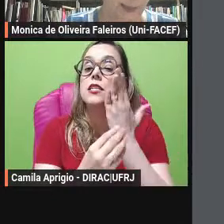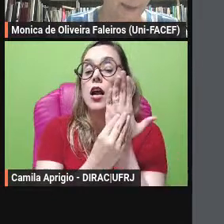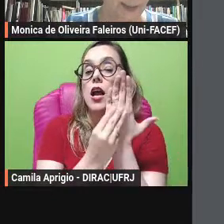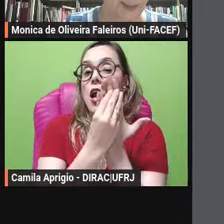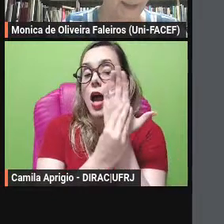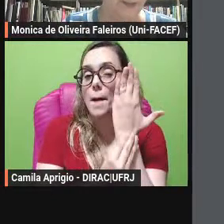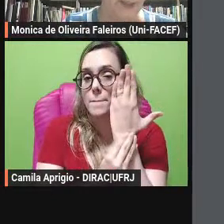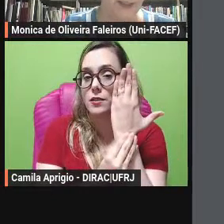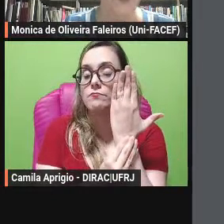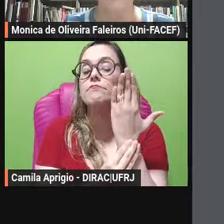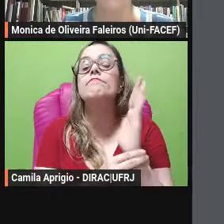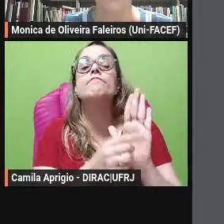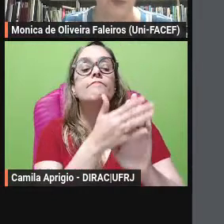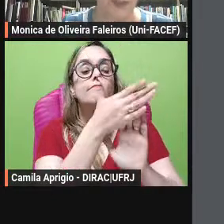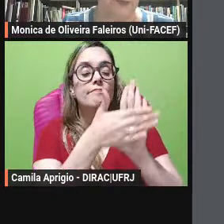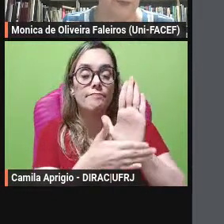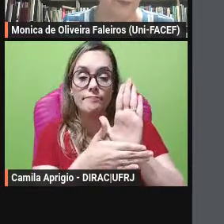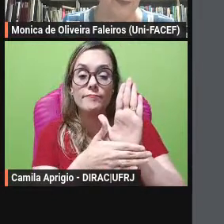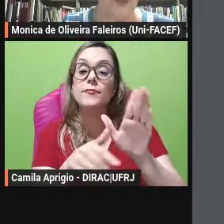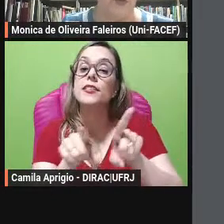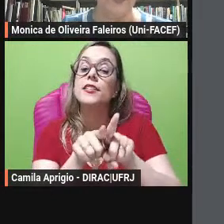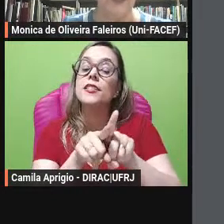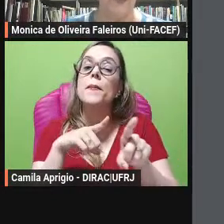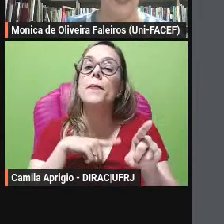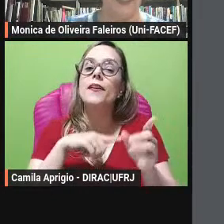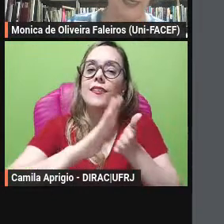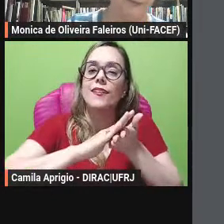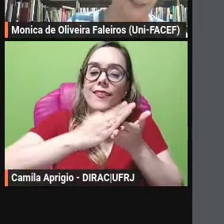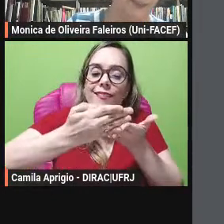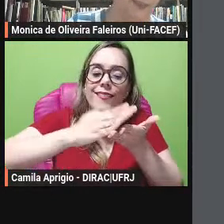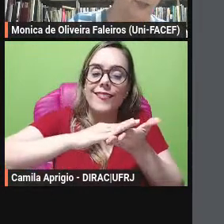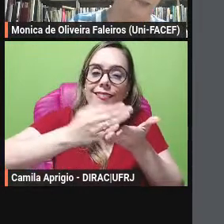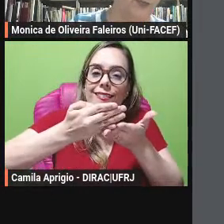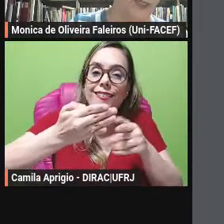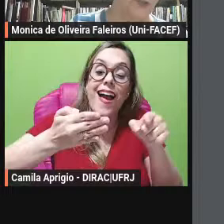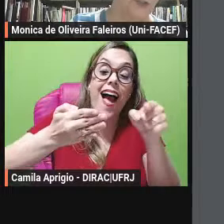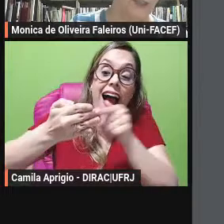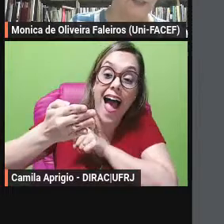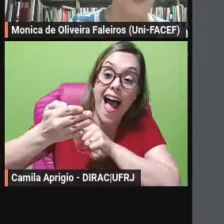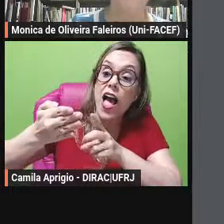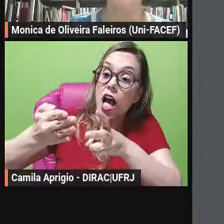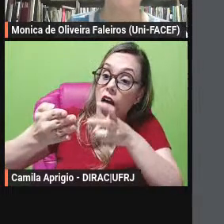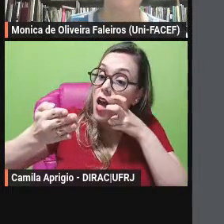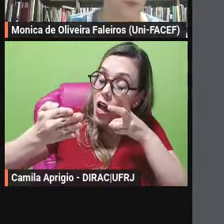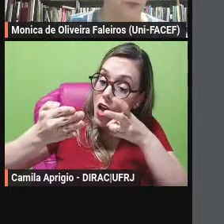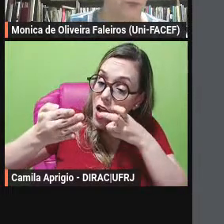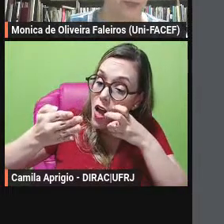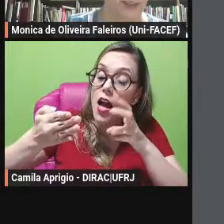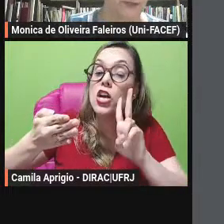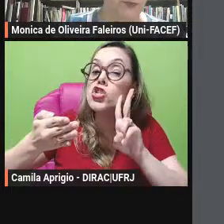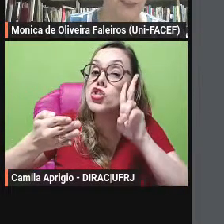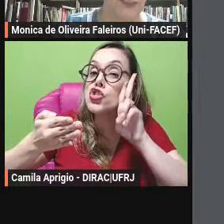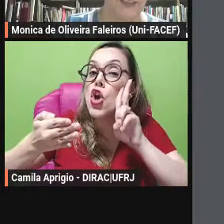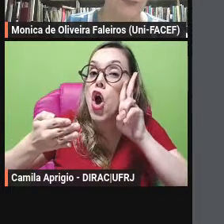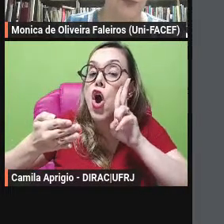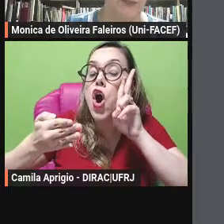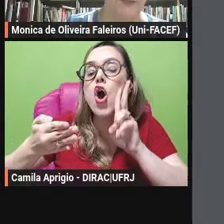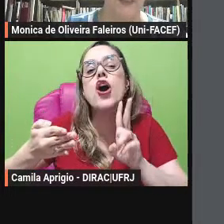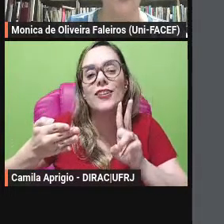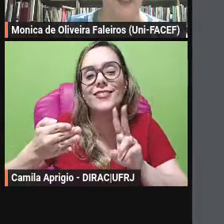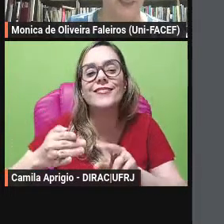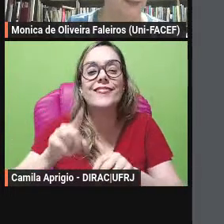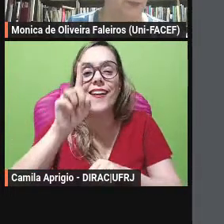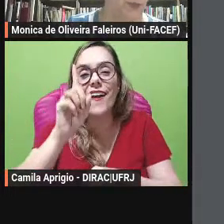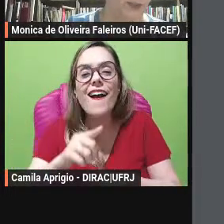e trás e também nas orelhas do livro o texto da capa na parte da frente trata de comportamentos humanos que as